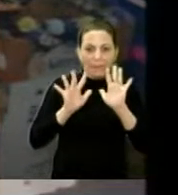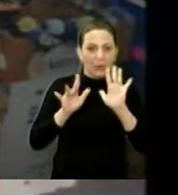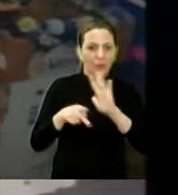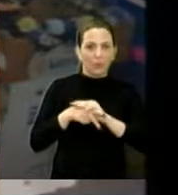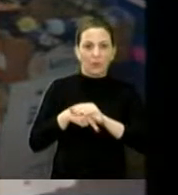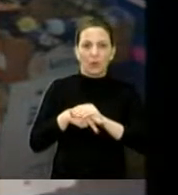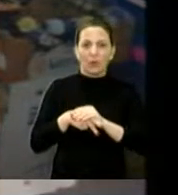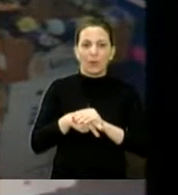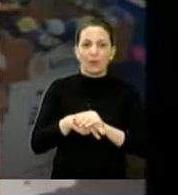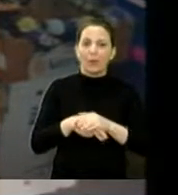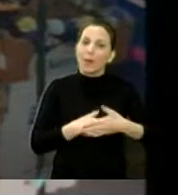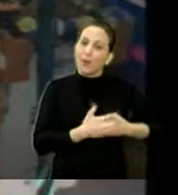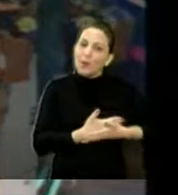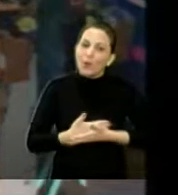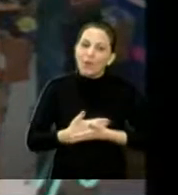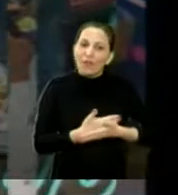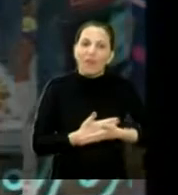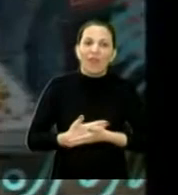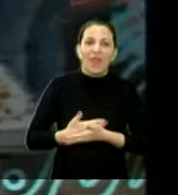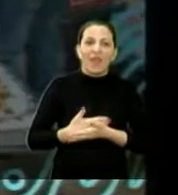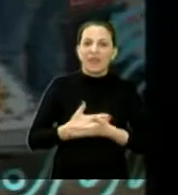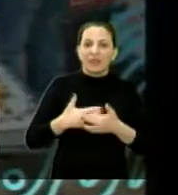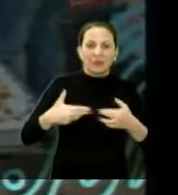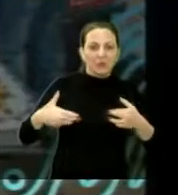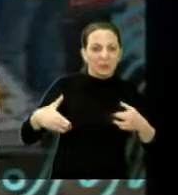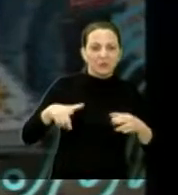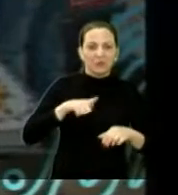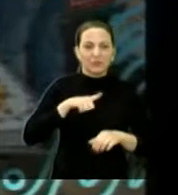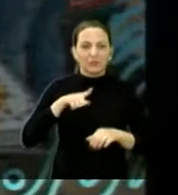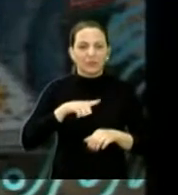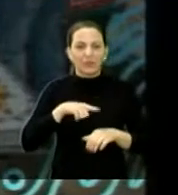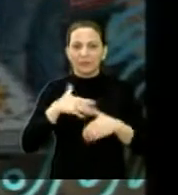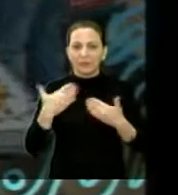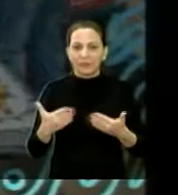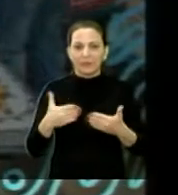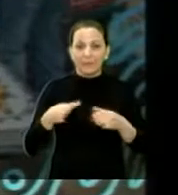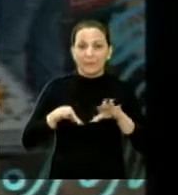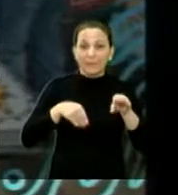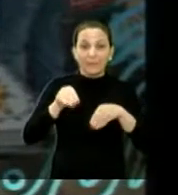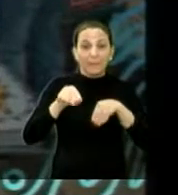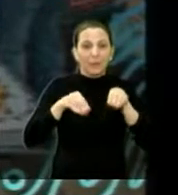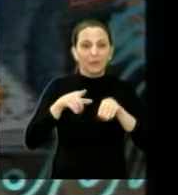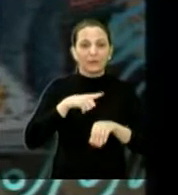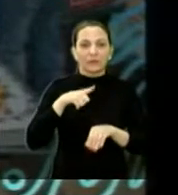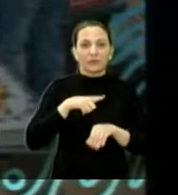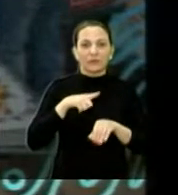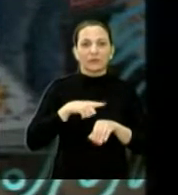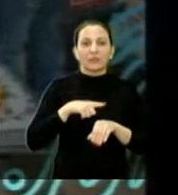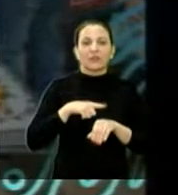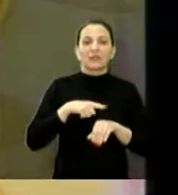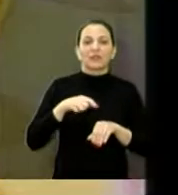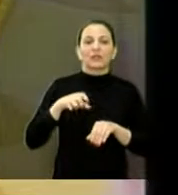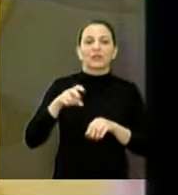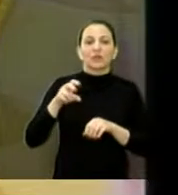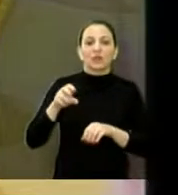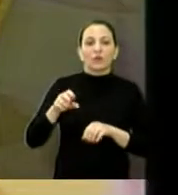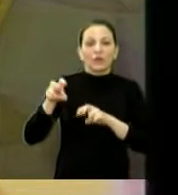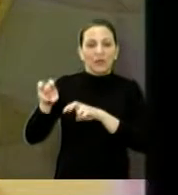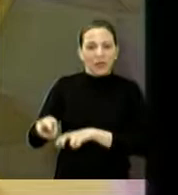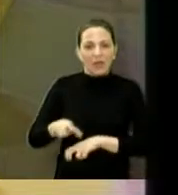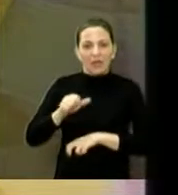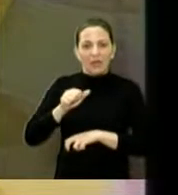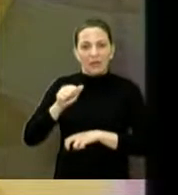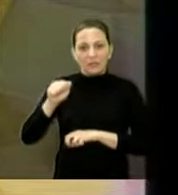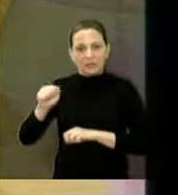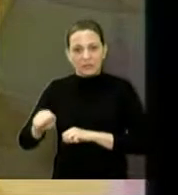panos, bonecas, brinquedos, flores, cristais, e também bancas do assentamento, onde trouxe produtos